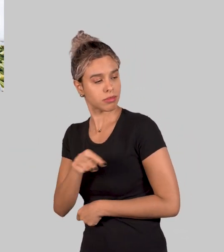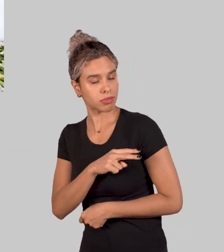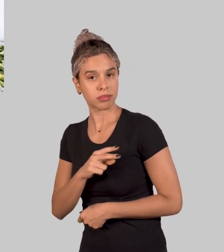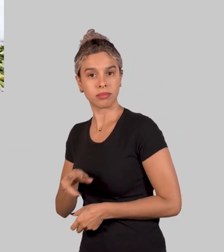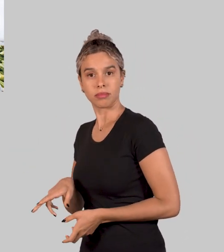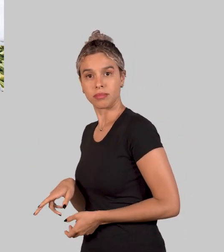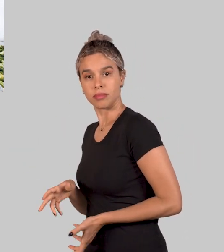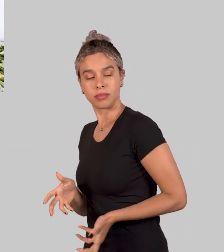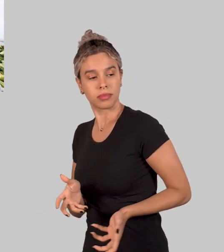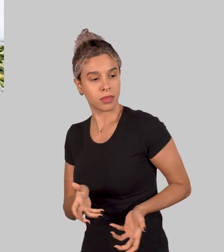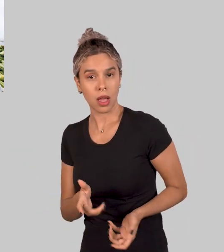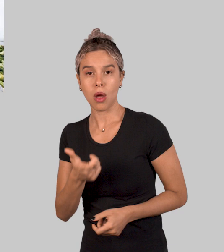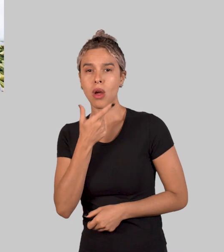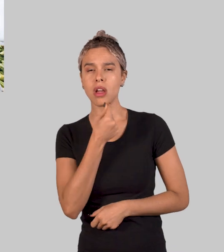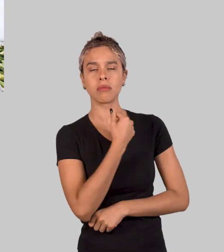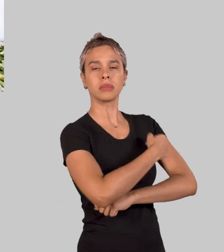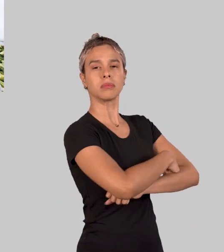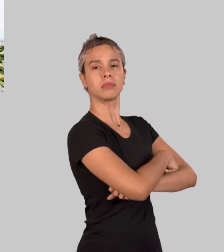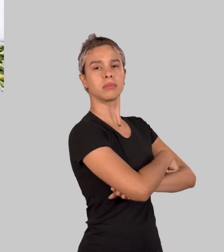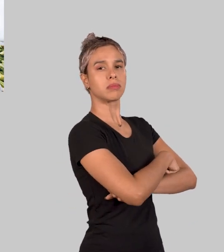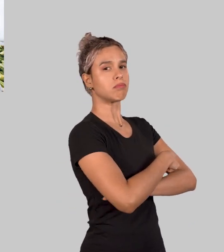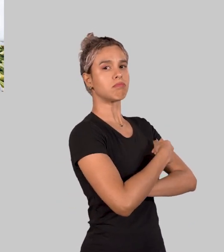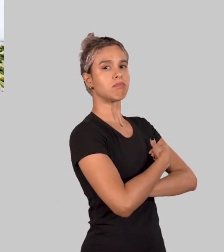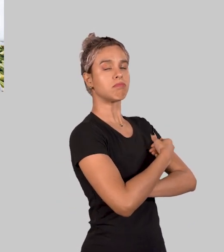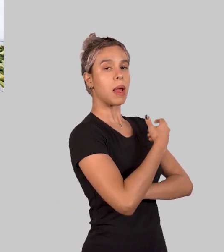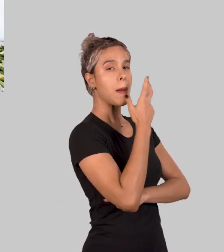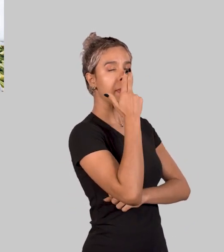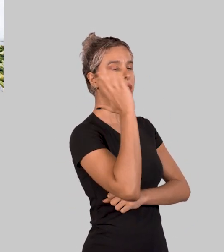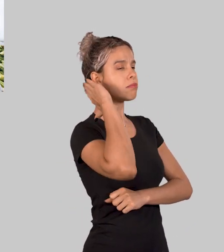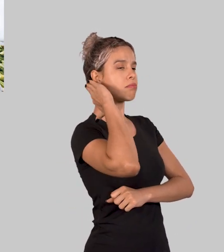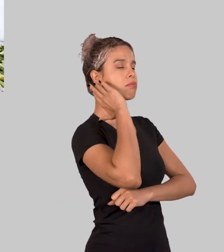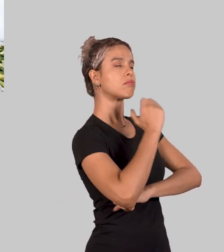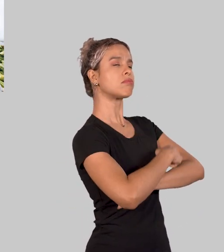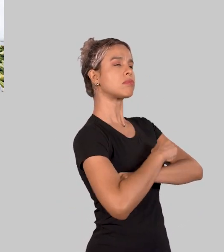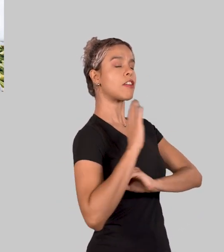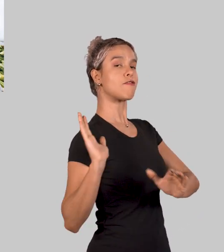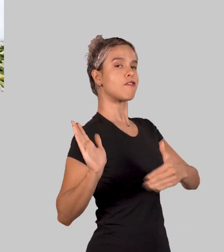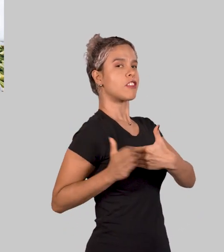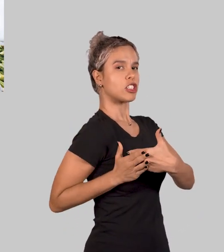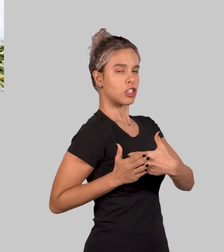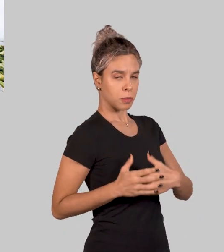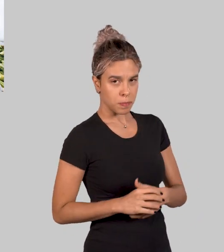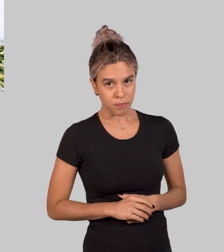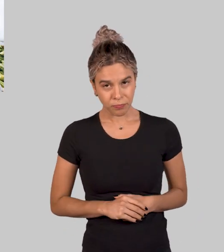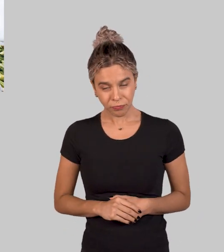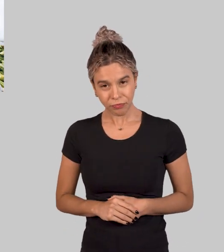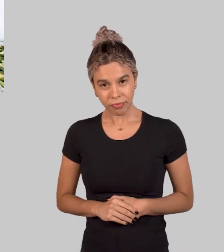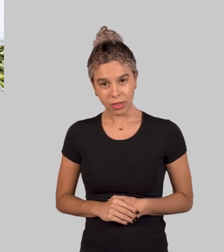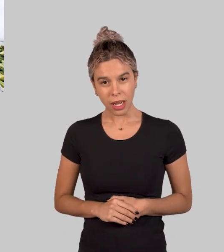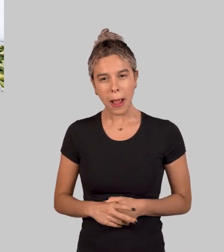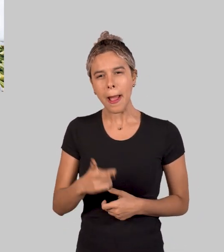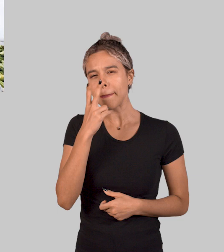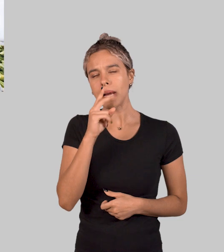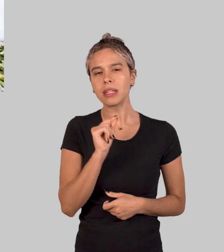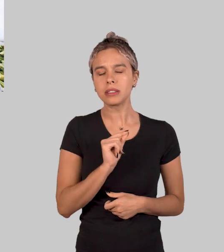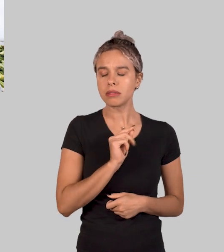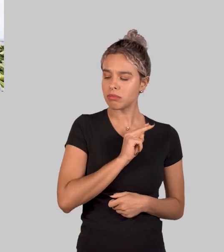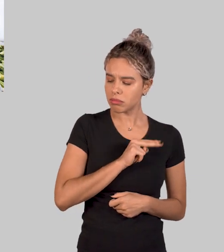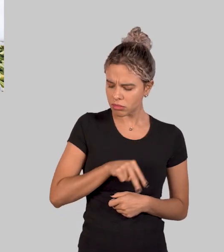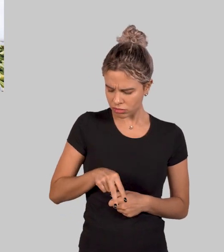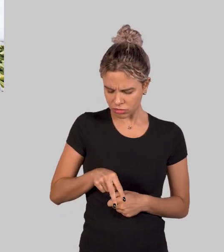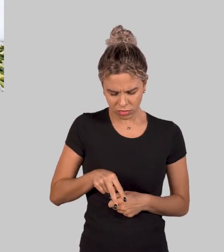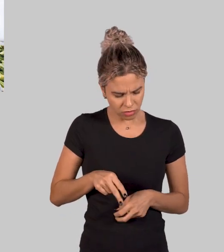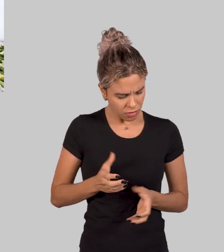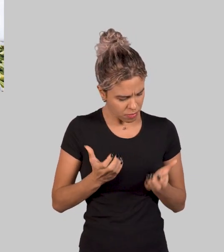direção ao ar, que ainda se mantém de costas e de braços cruzados, em um gesto que parece caracterizá-lo como inacessível, e aparenta tomar